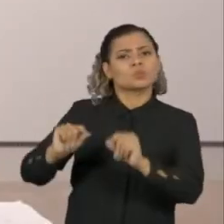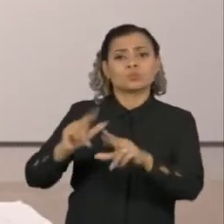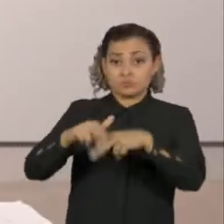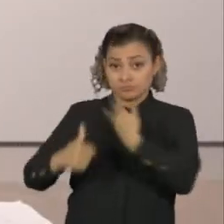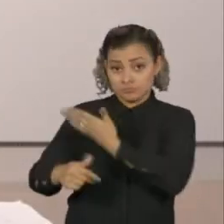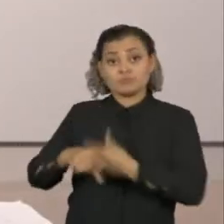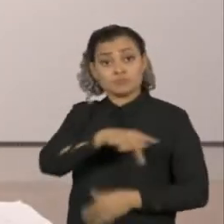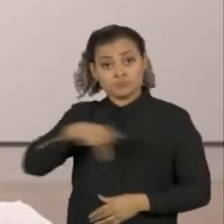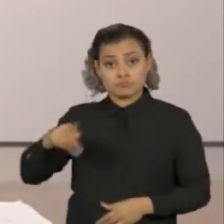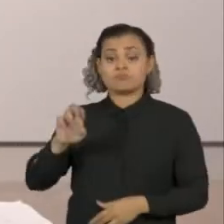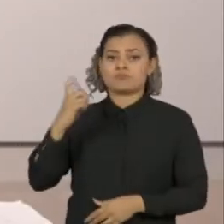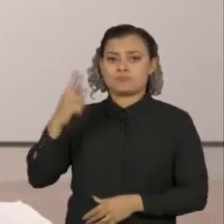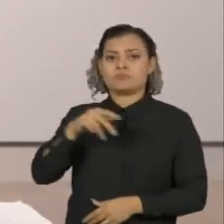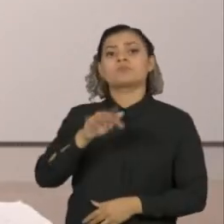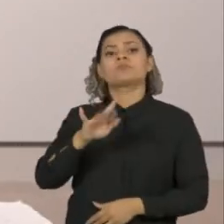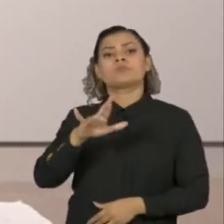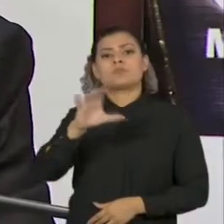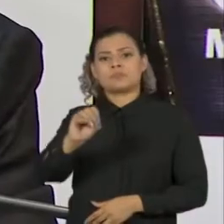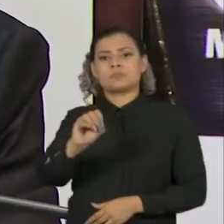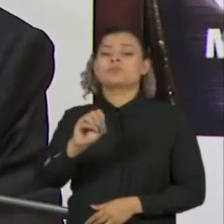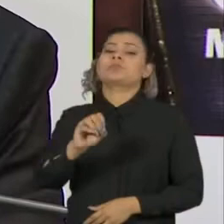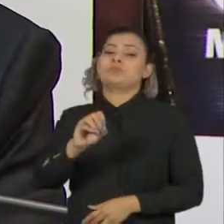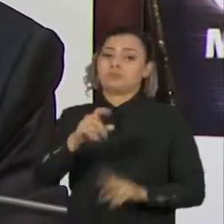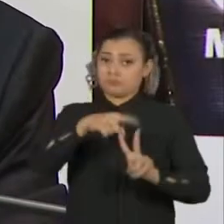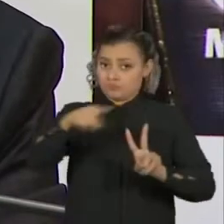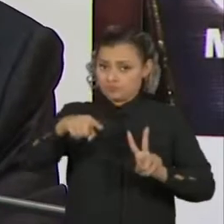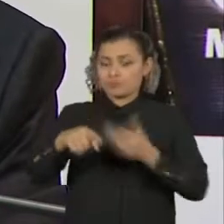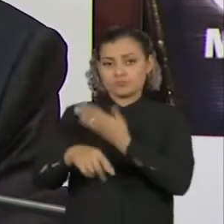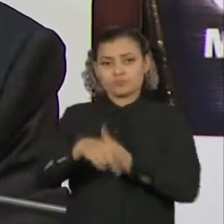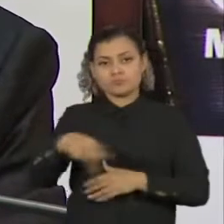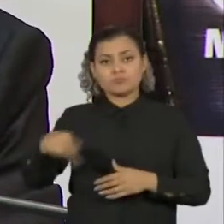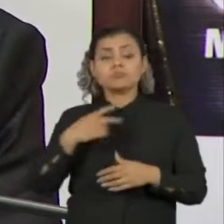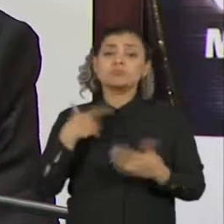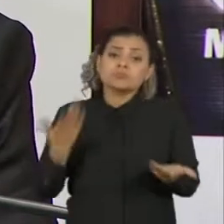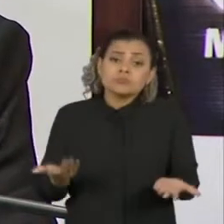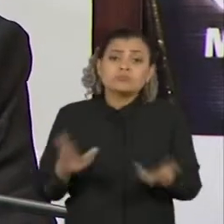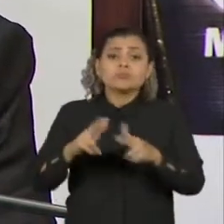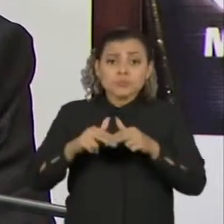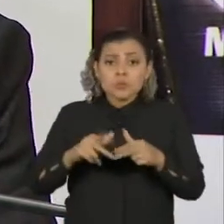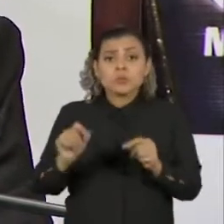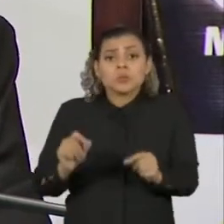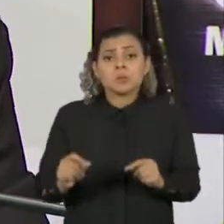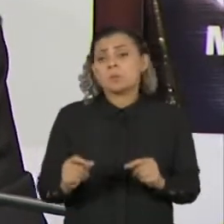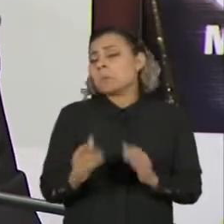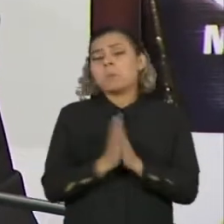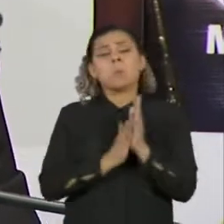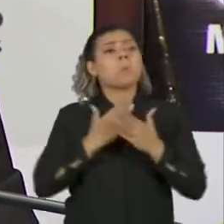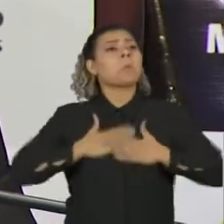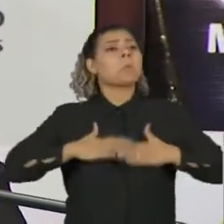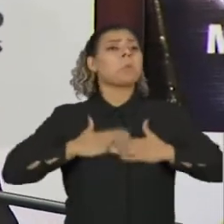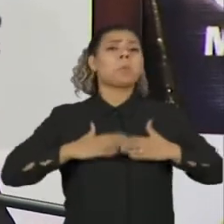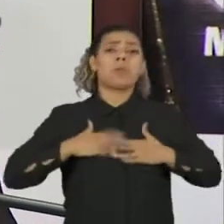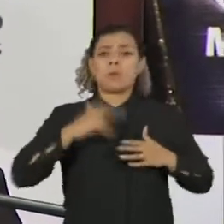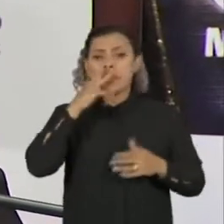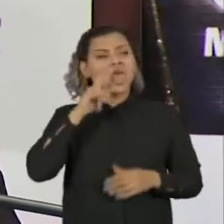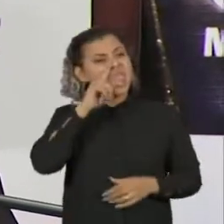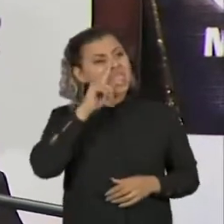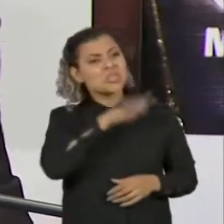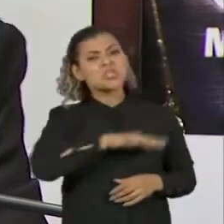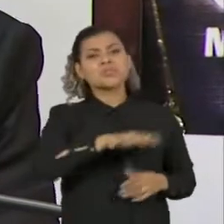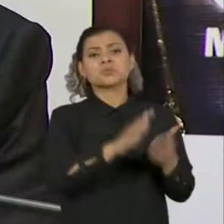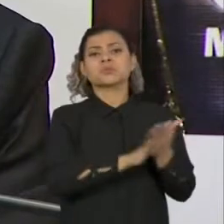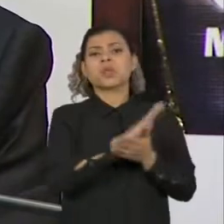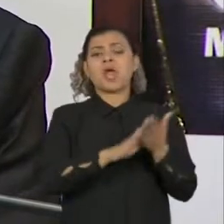-presidente da mineradora, Fábio Schwartz. E eles apostaram alto para que não colocassem em risco a